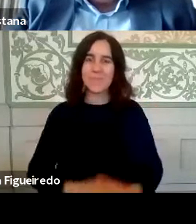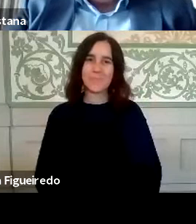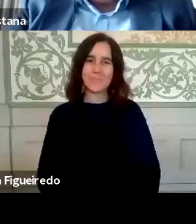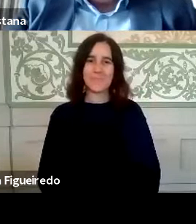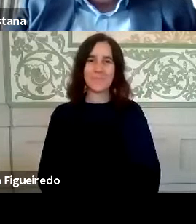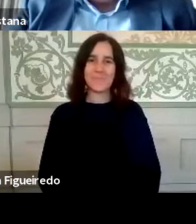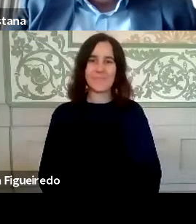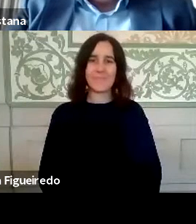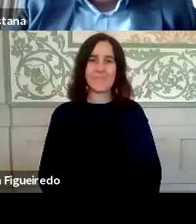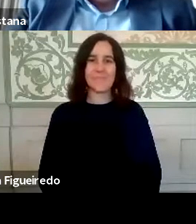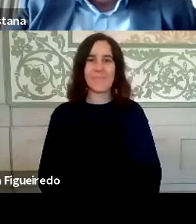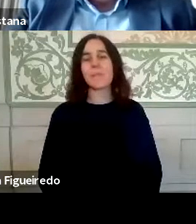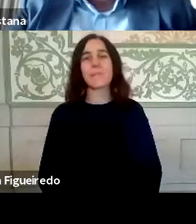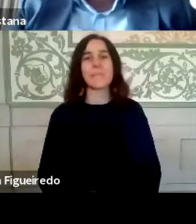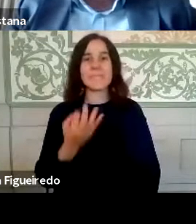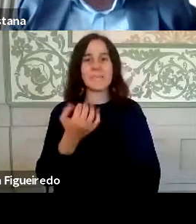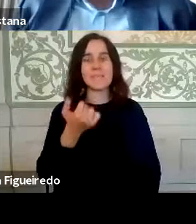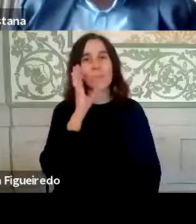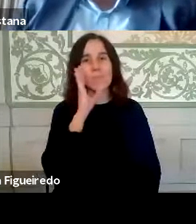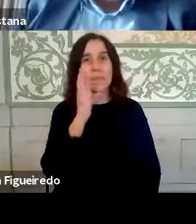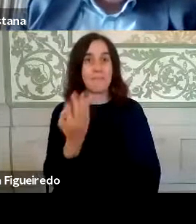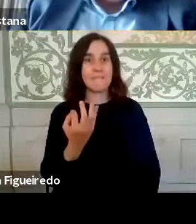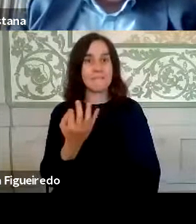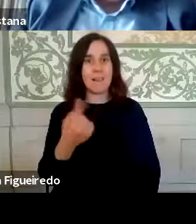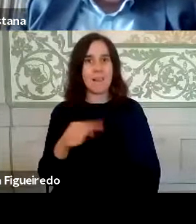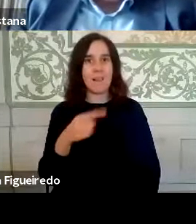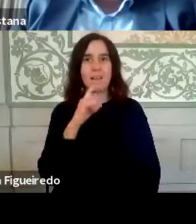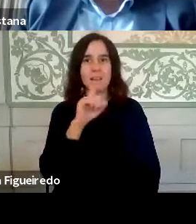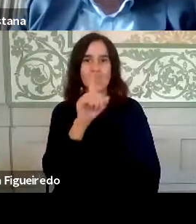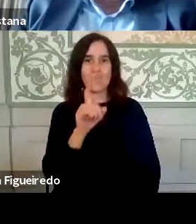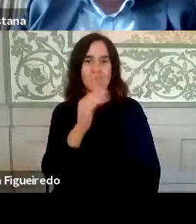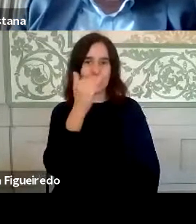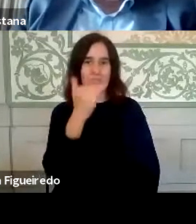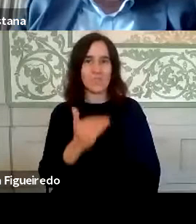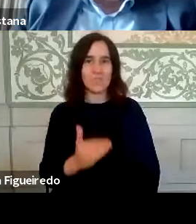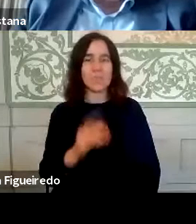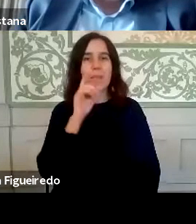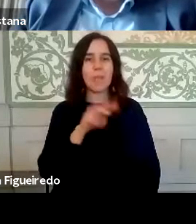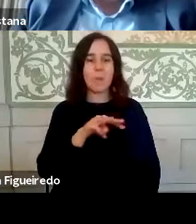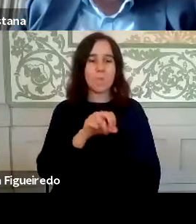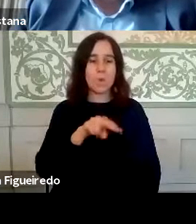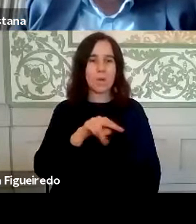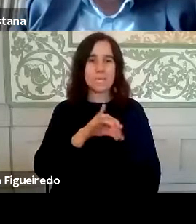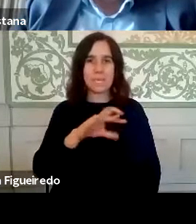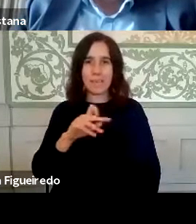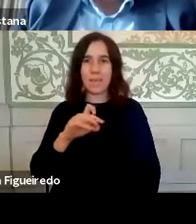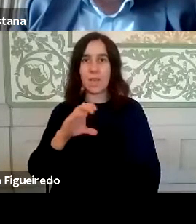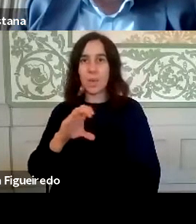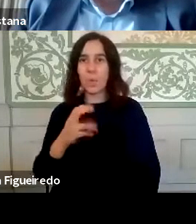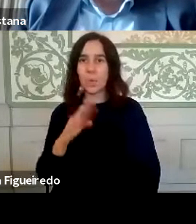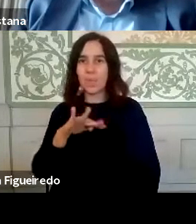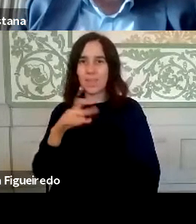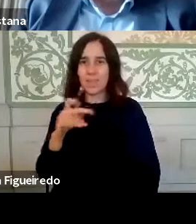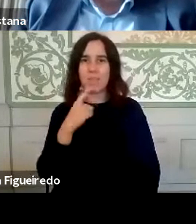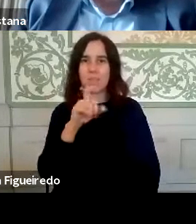Sim. Boa tarde. De facto, temos aqui algumas questões. Da Mónica Cunha, que coloca a questão, eu vou